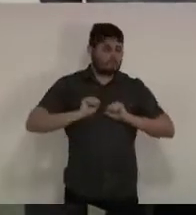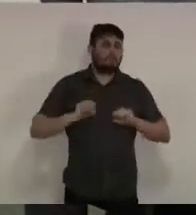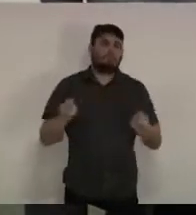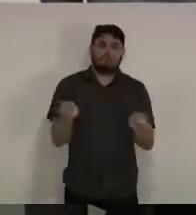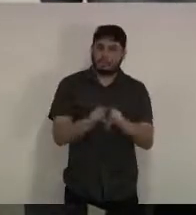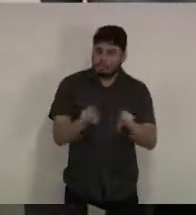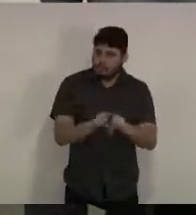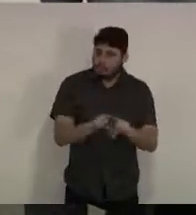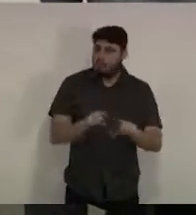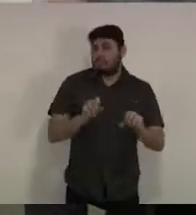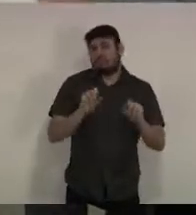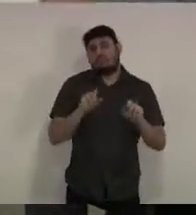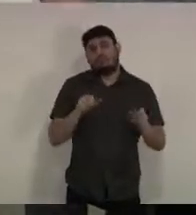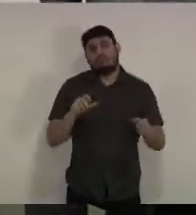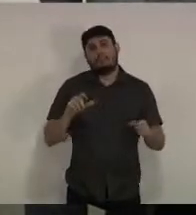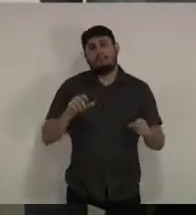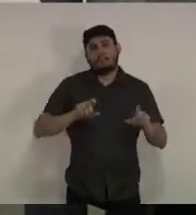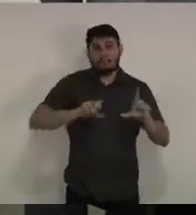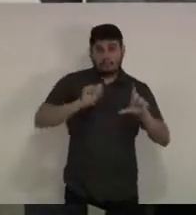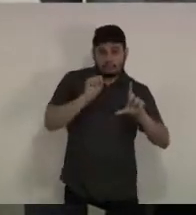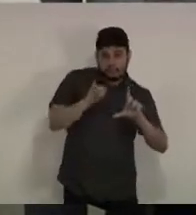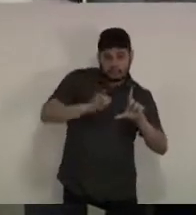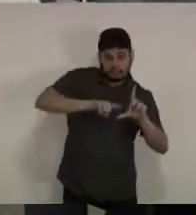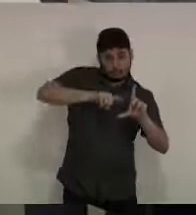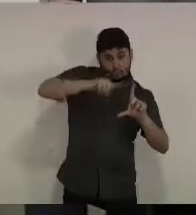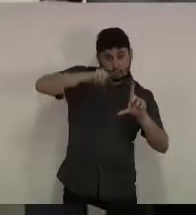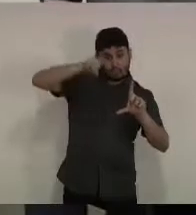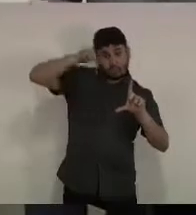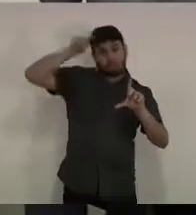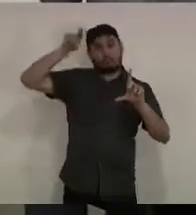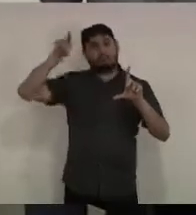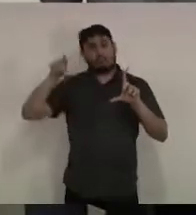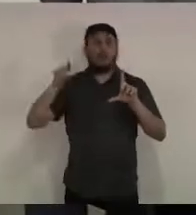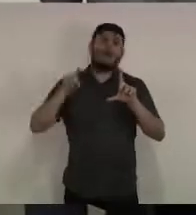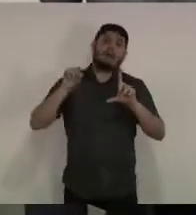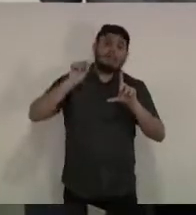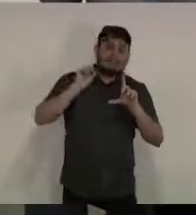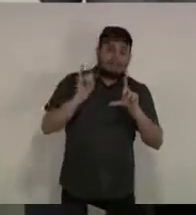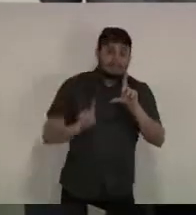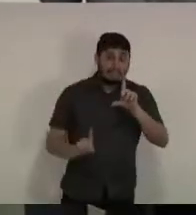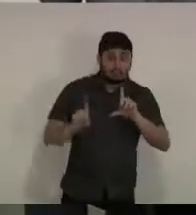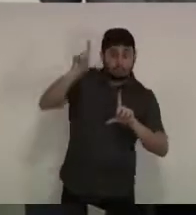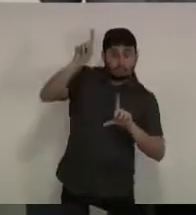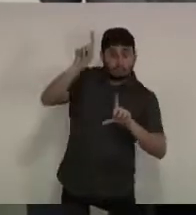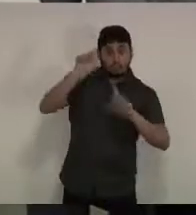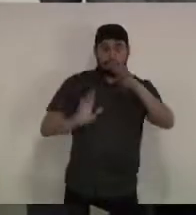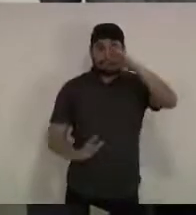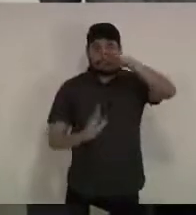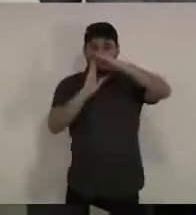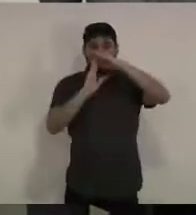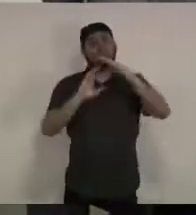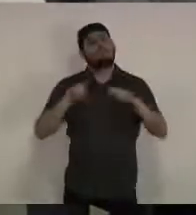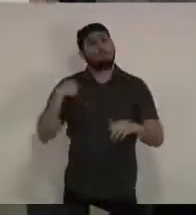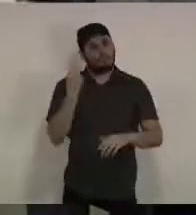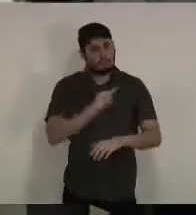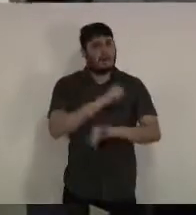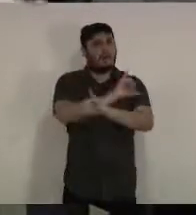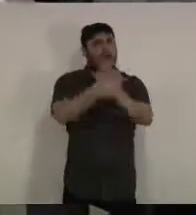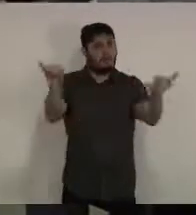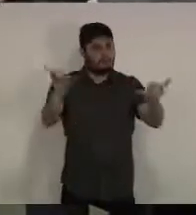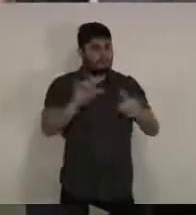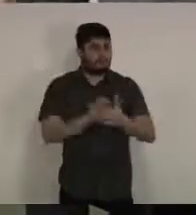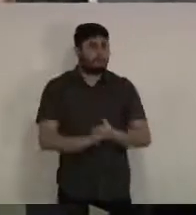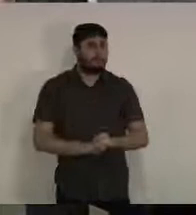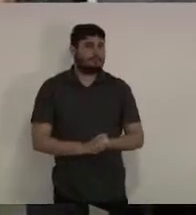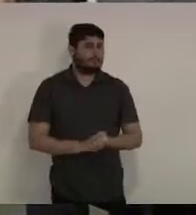controle dessa curva ascendente que segue o país inteiro em relação aos novos casos blog